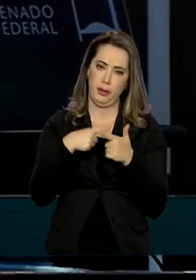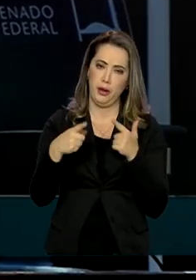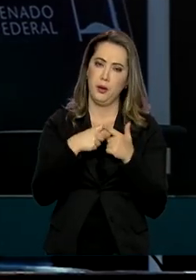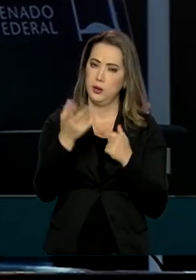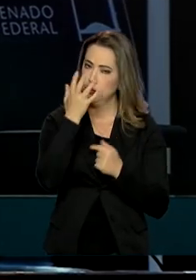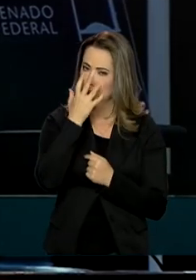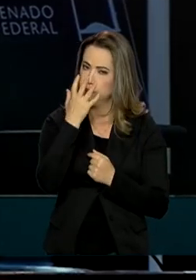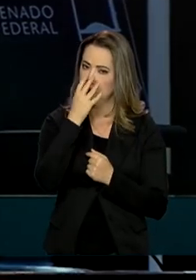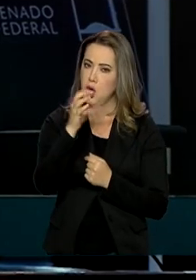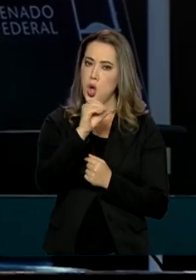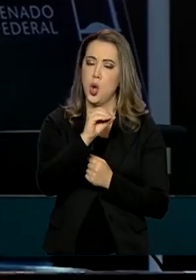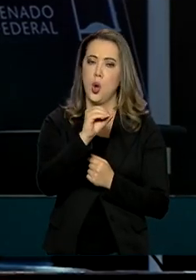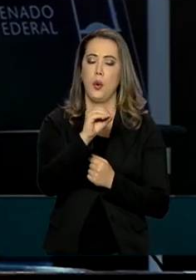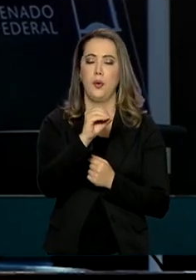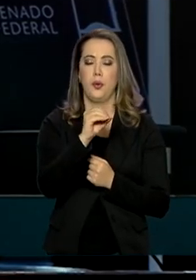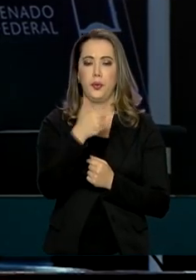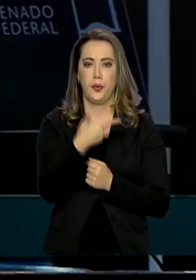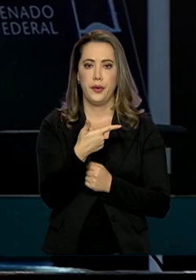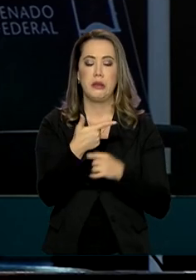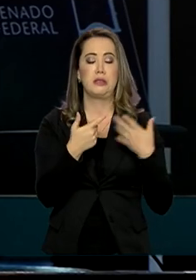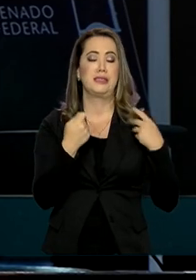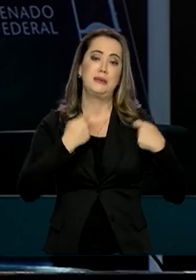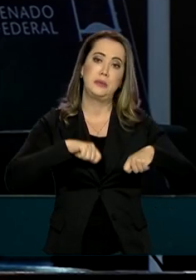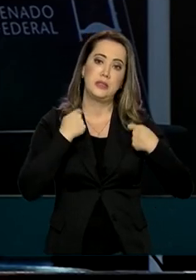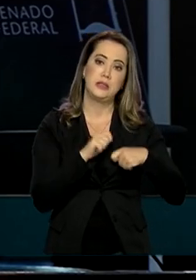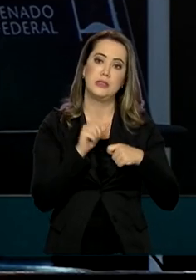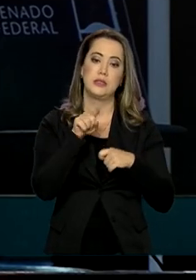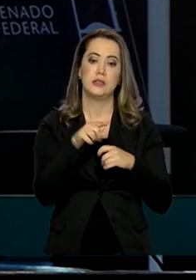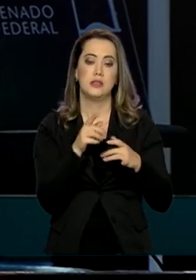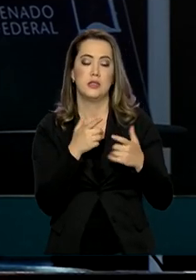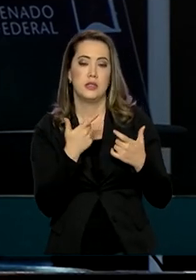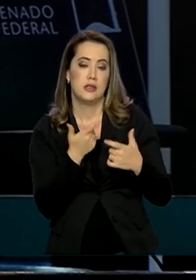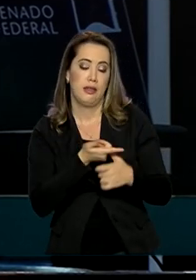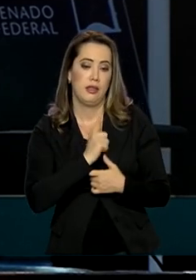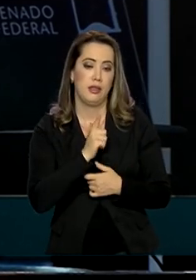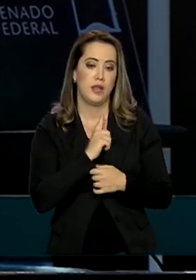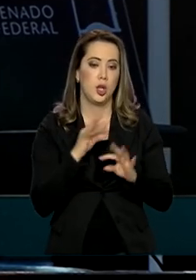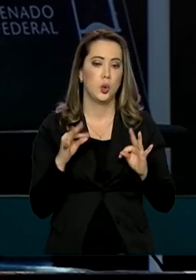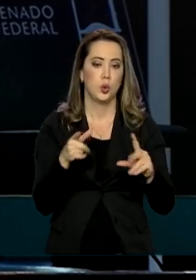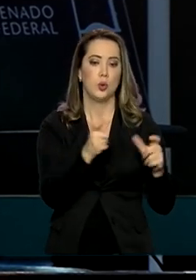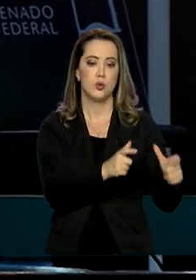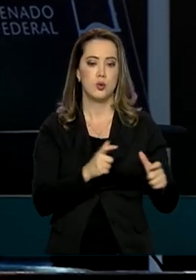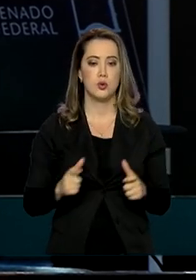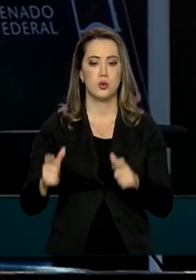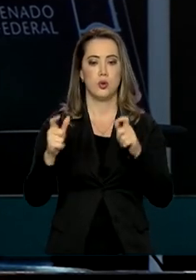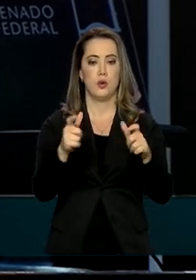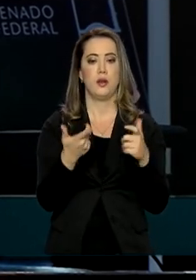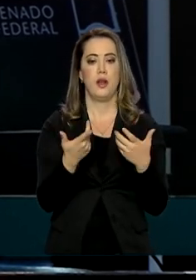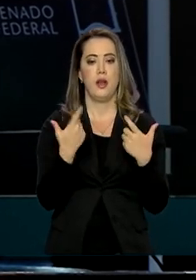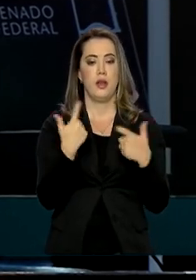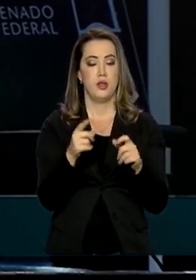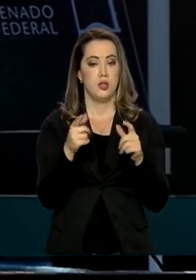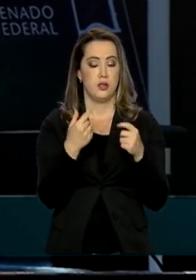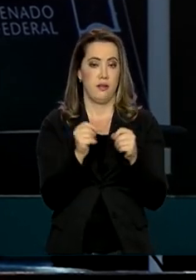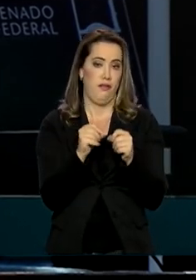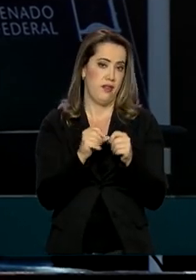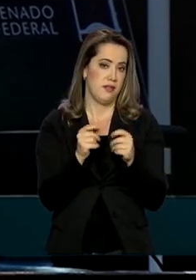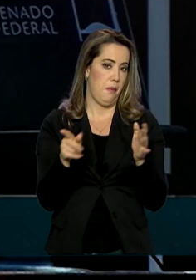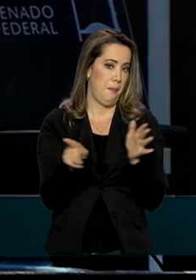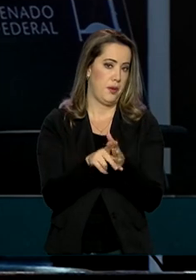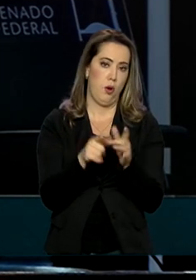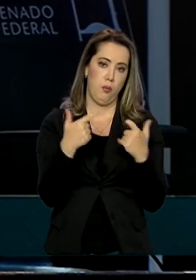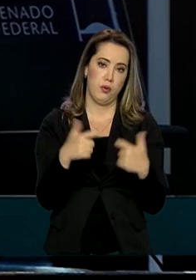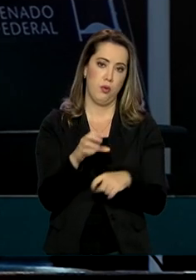definitiva será a instalação de usinas geradoras em todos os municípios do Amazonas. Não tem